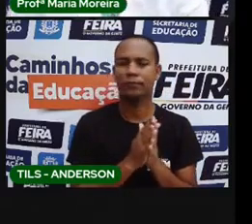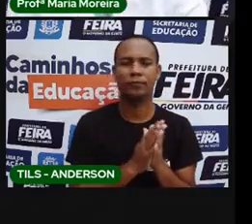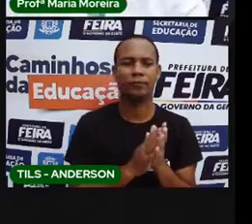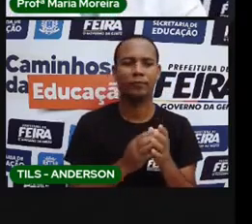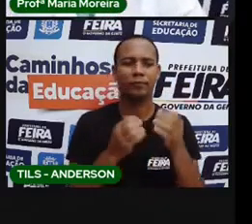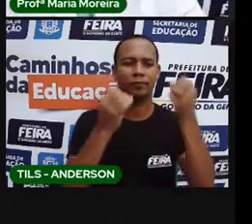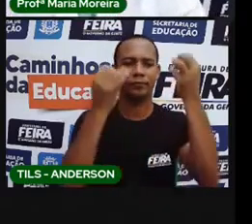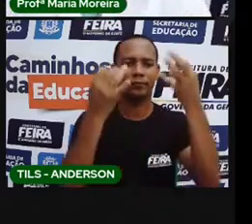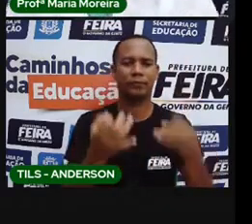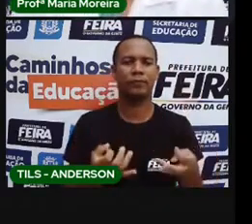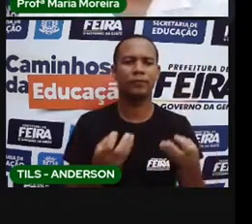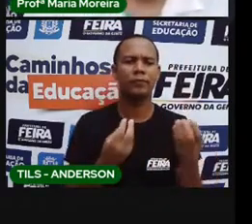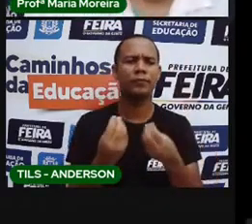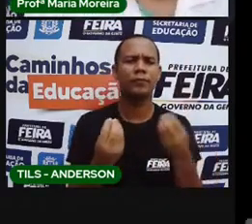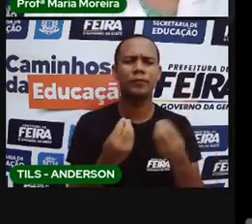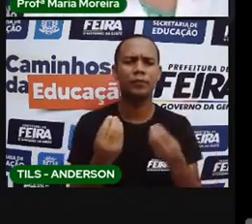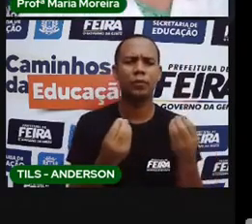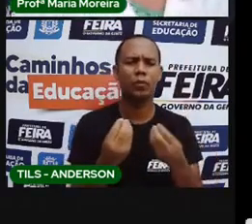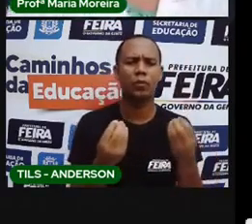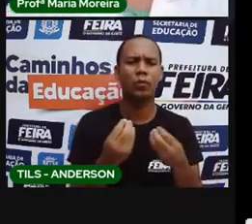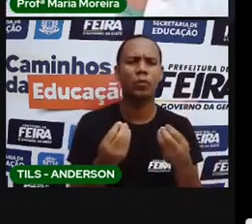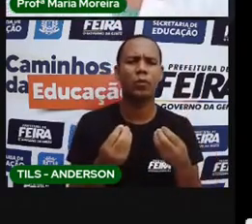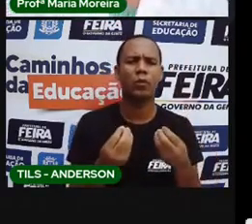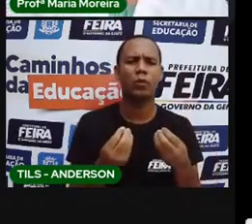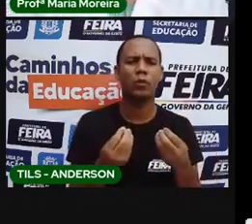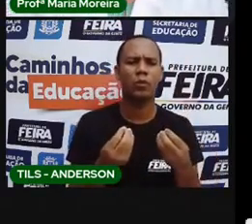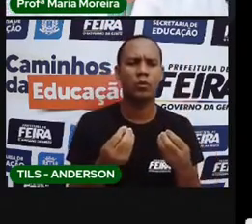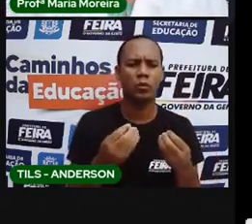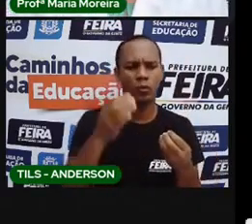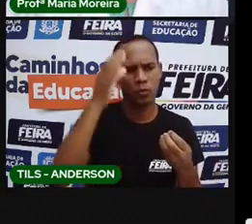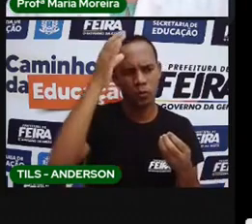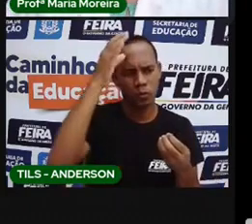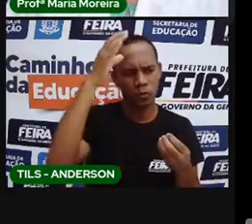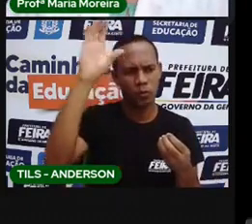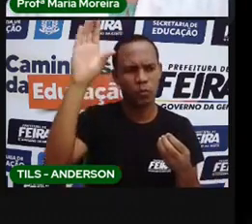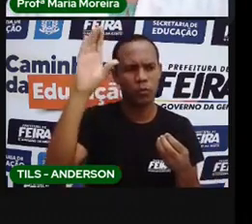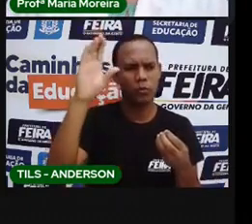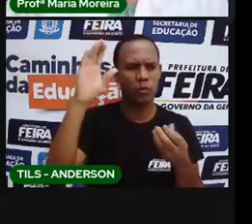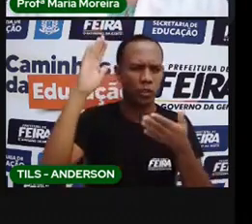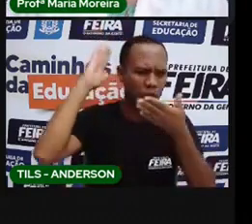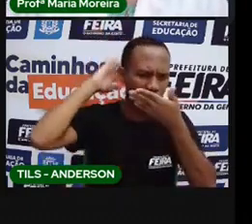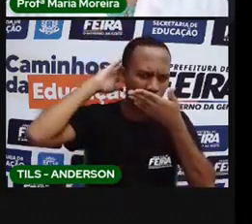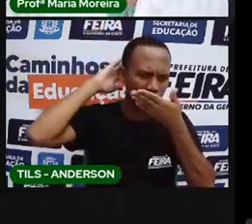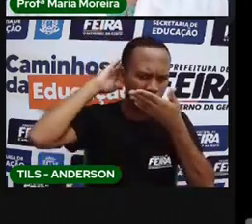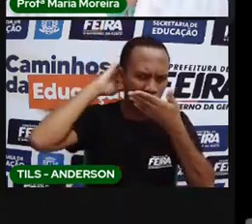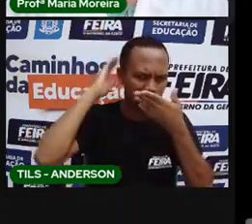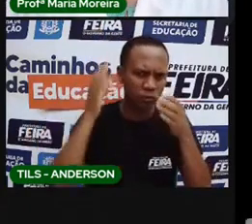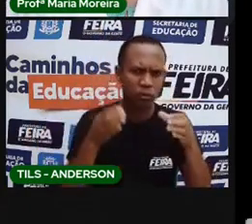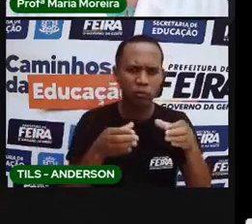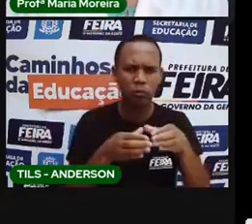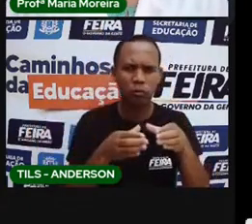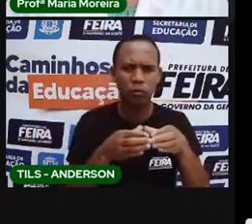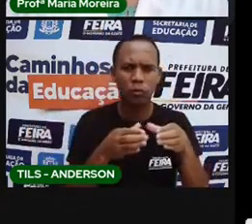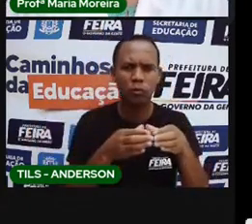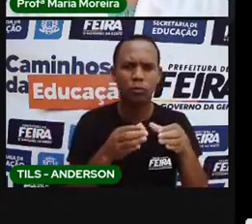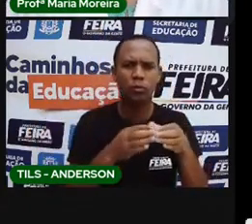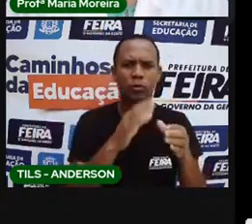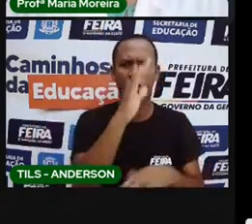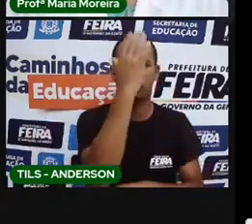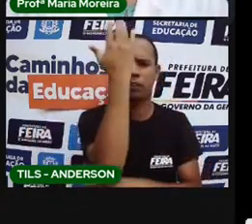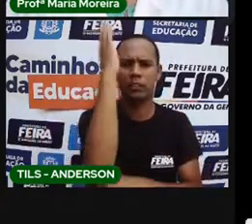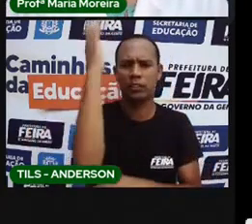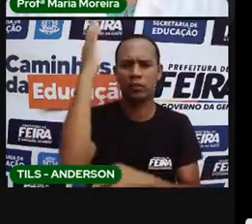na verdade, sobre a relação dos indígenas com a natureza